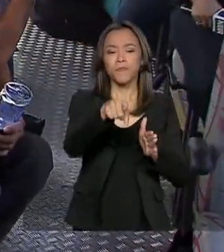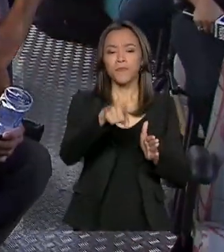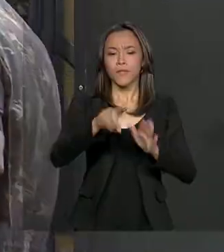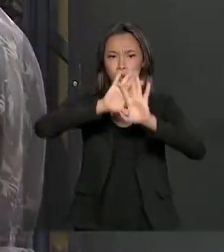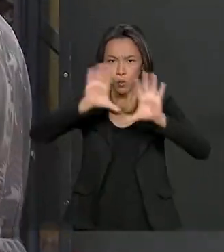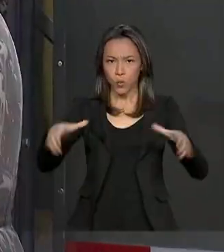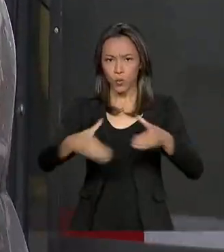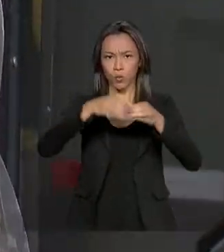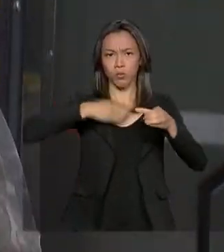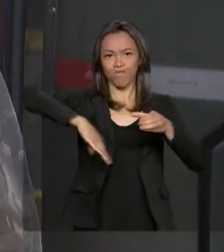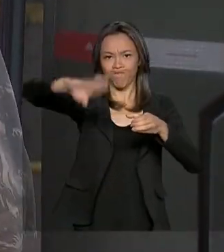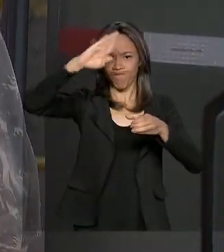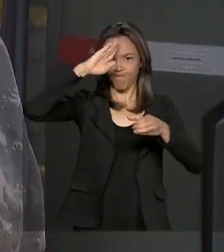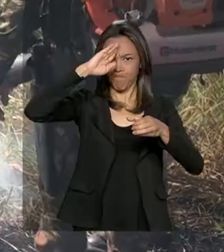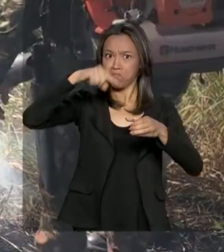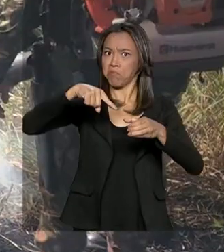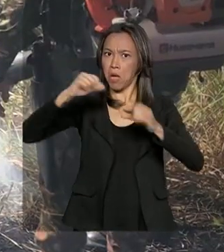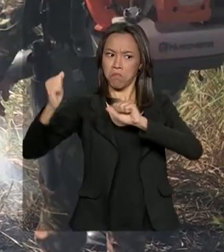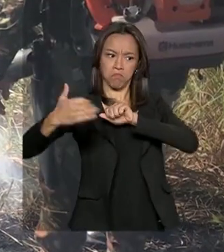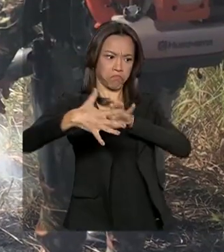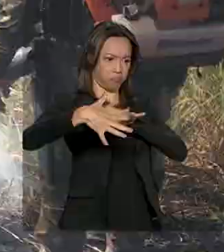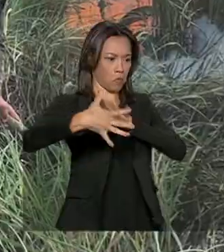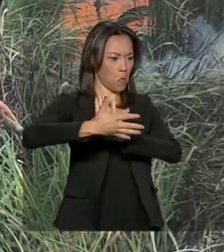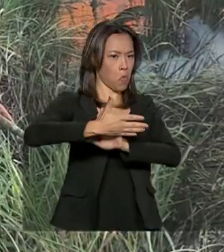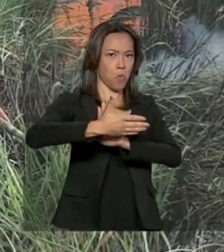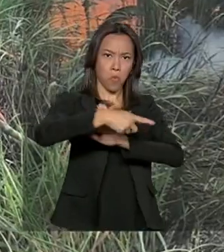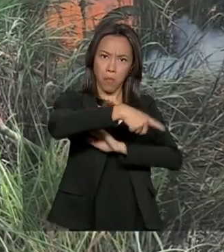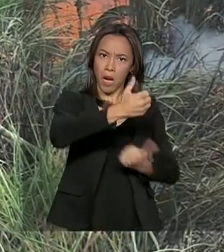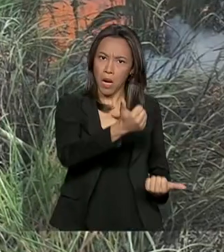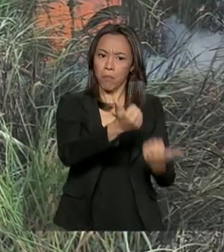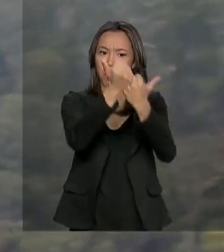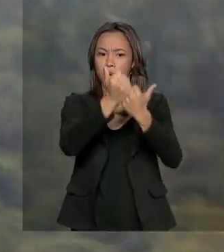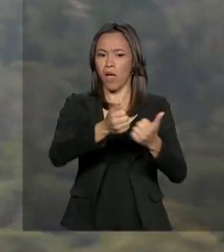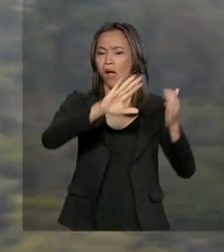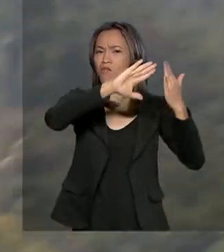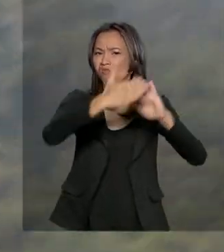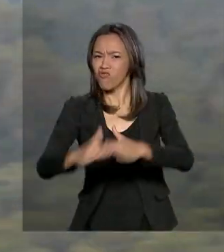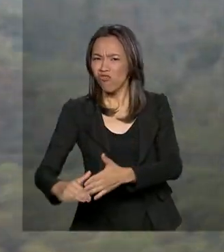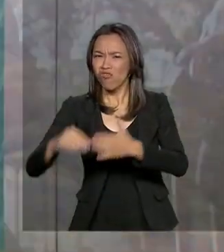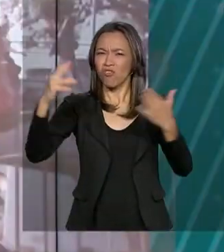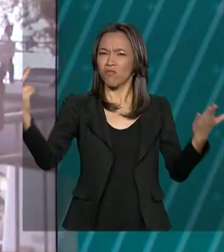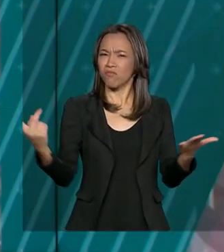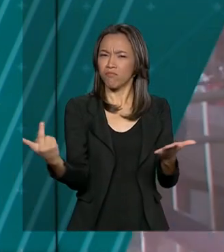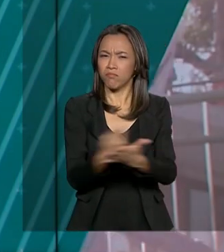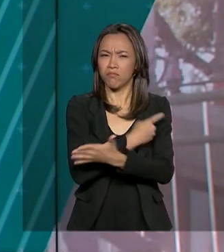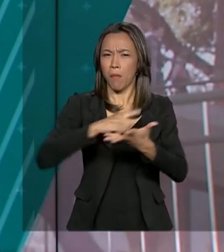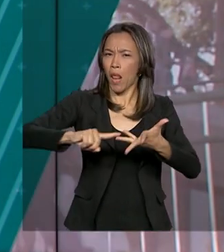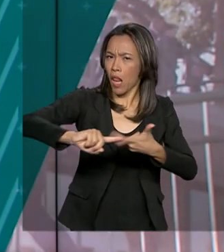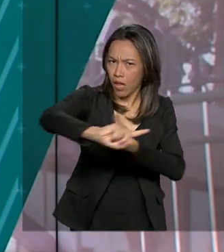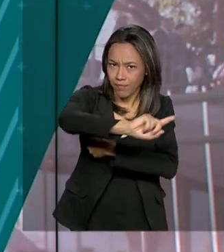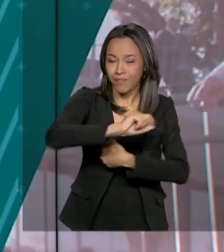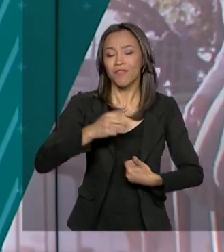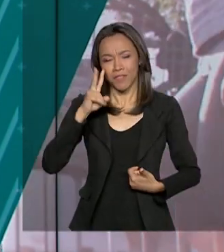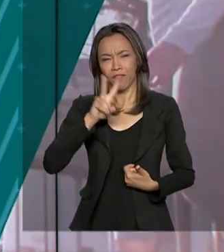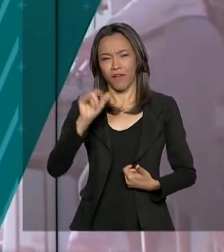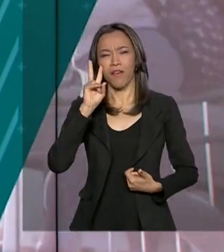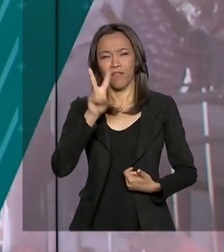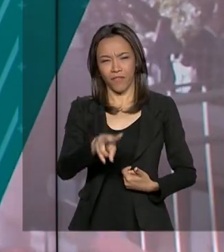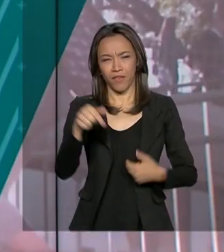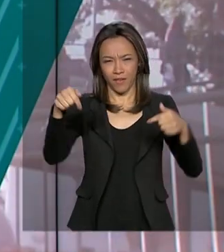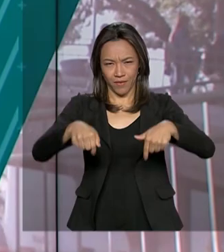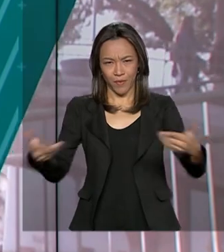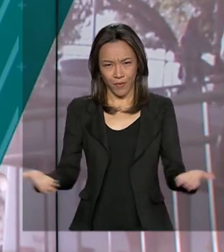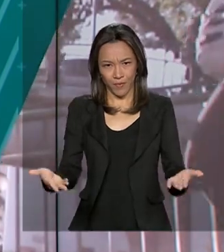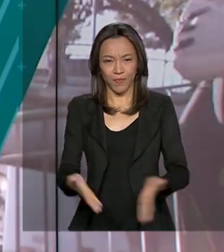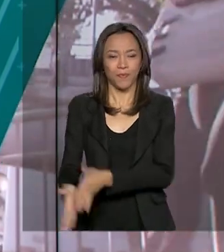armadas se destacam no auxílio a crises e desastres naturais. Você vai conferir na retrospectiva de